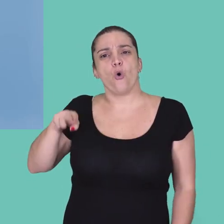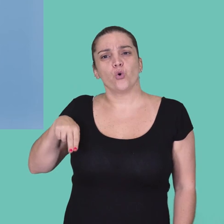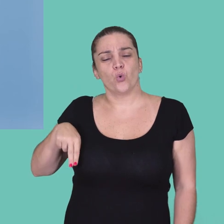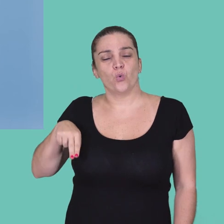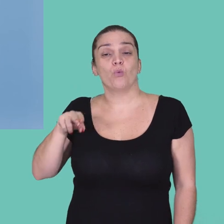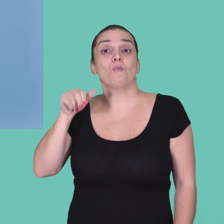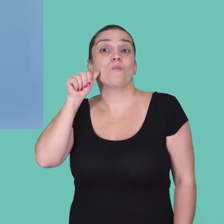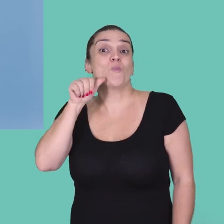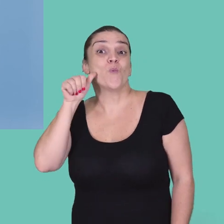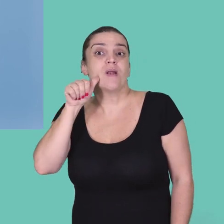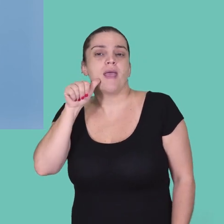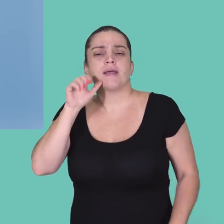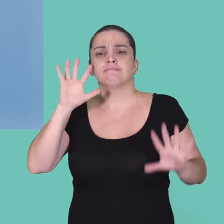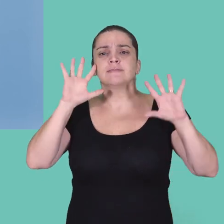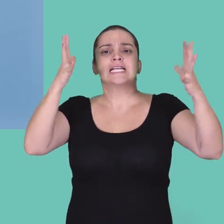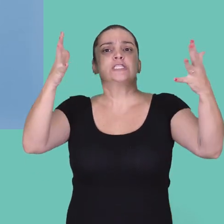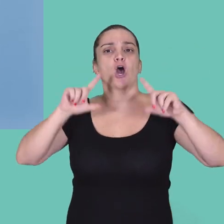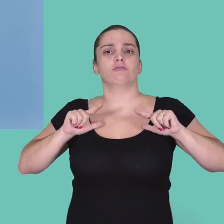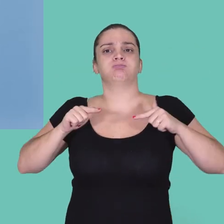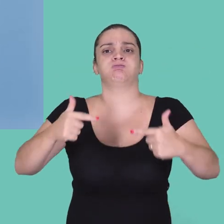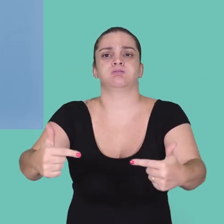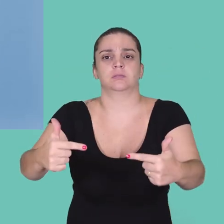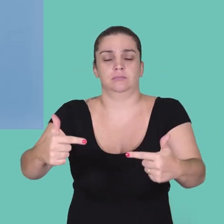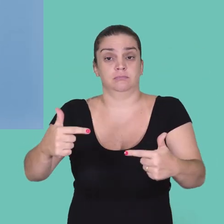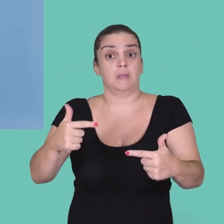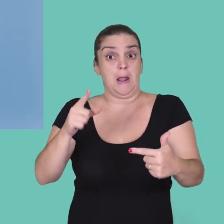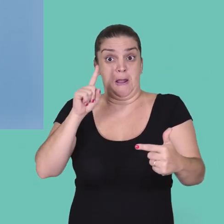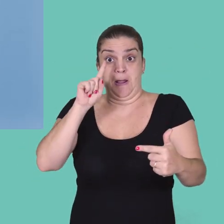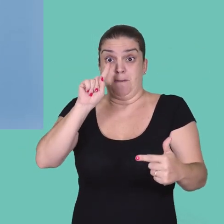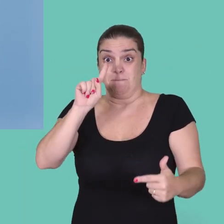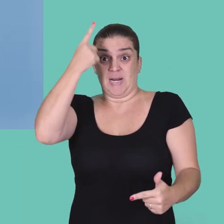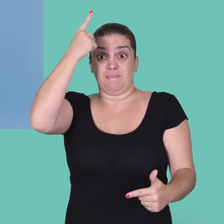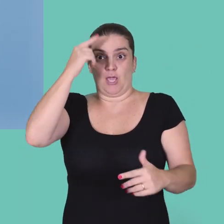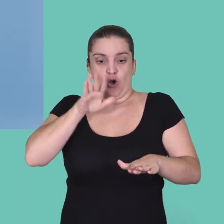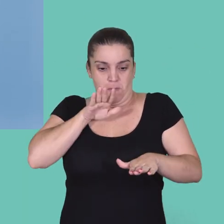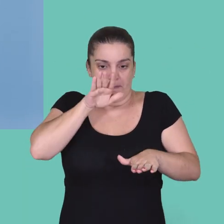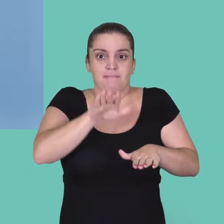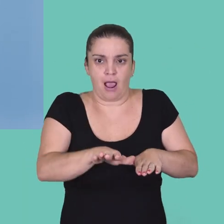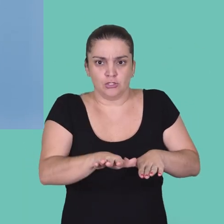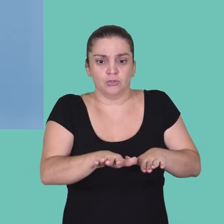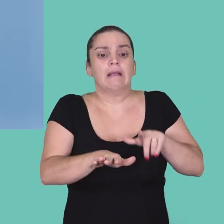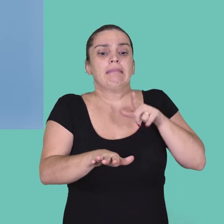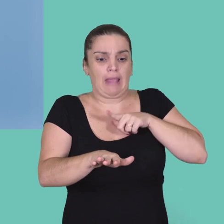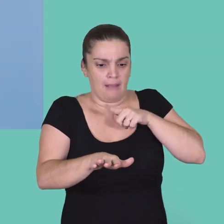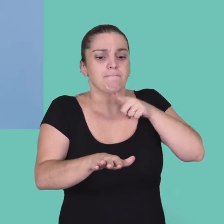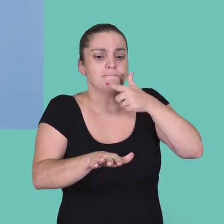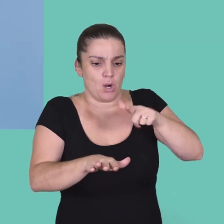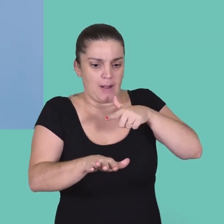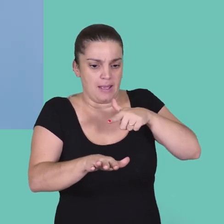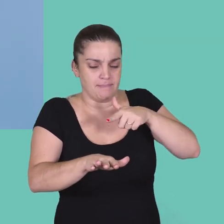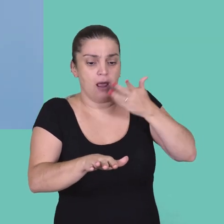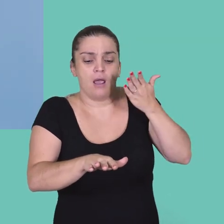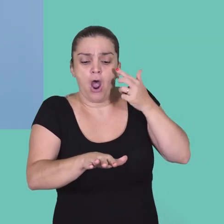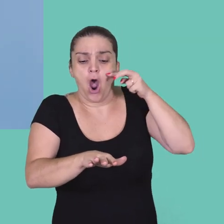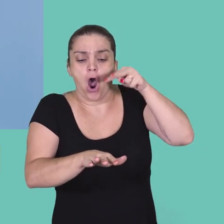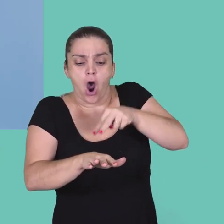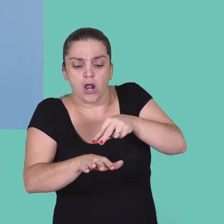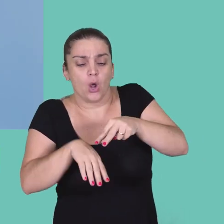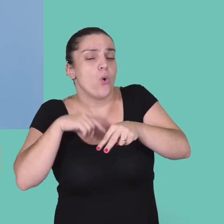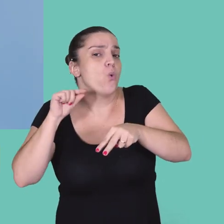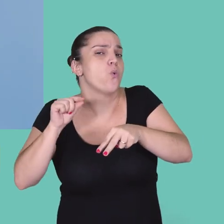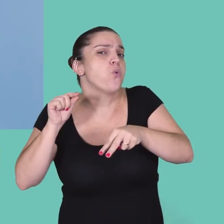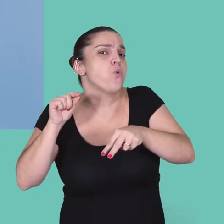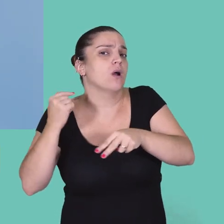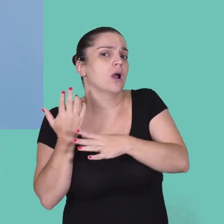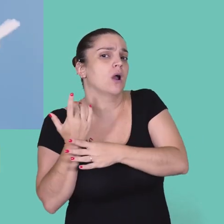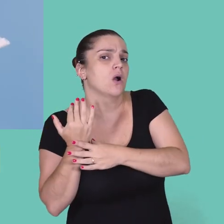ela diz, ela se engaja institucionalmente a resolver o problema. Primeiro, ela reconhece que o problema existe. Depois, ela diz, nós